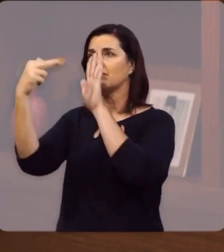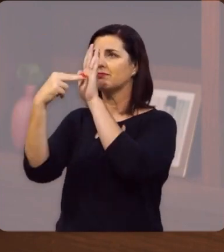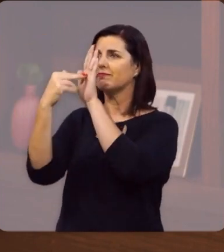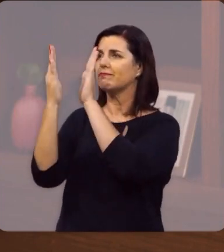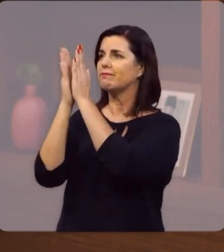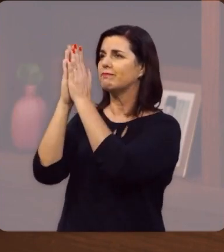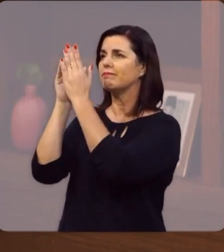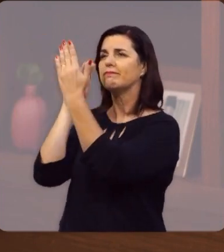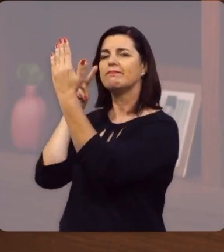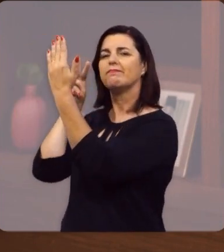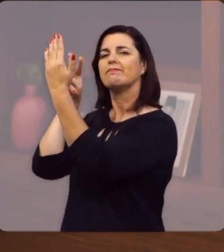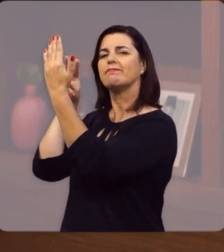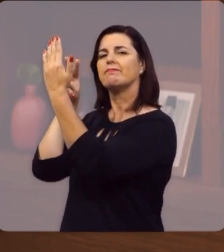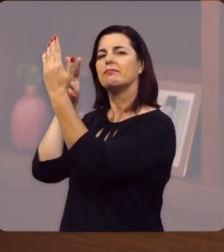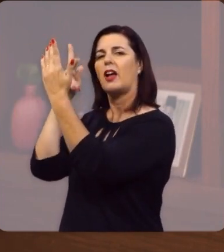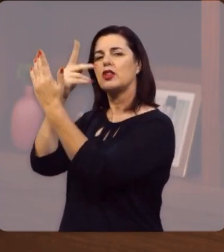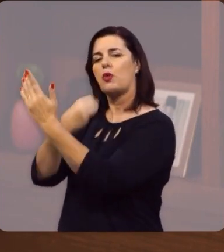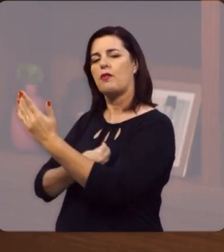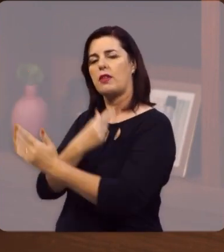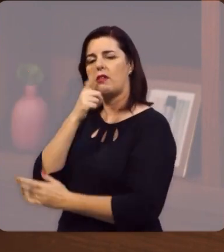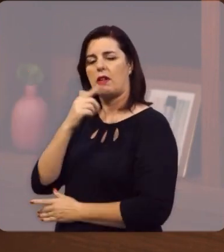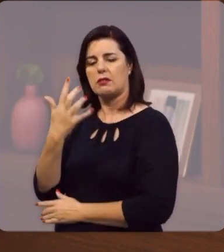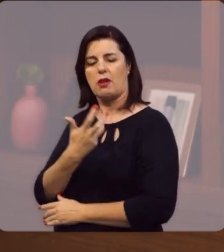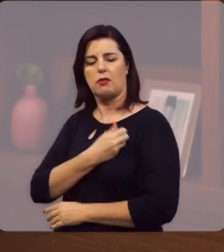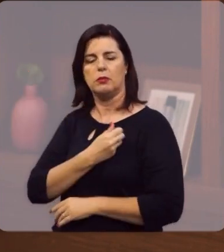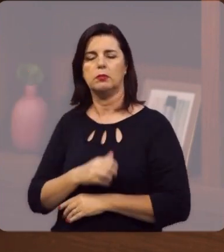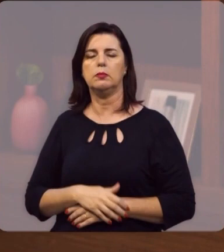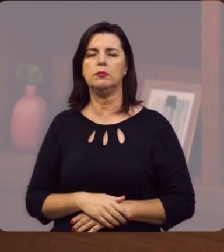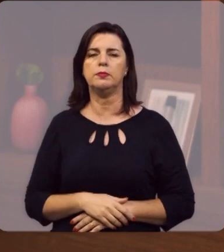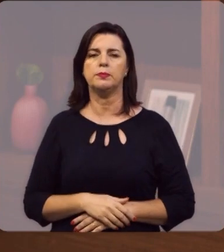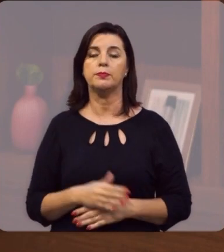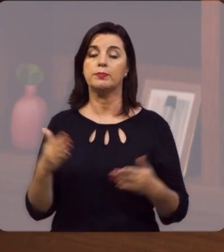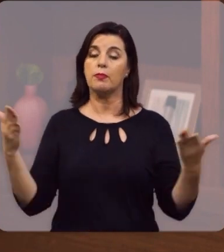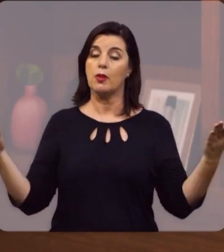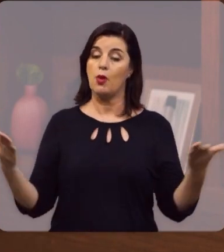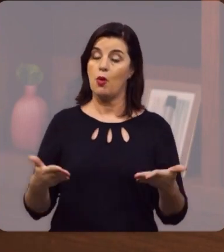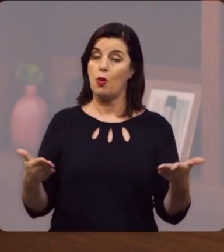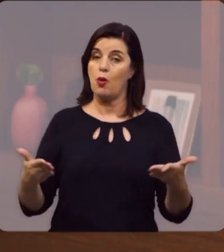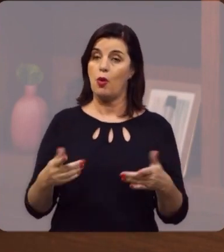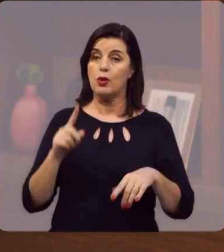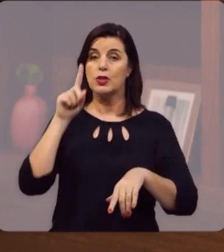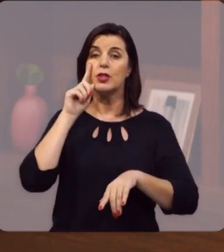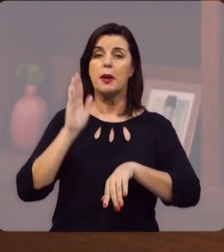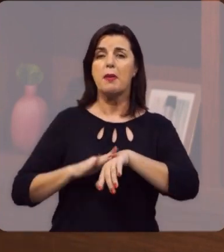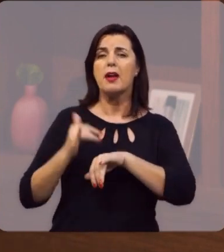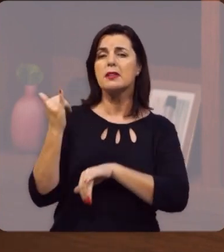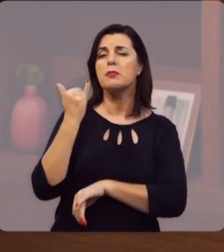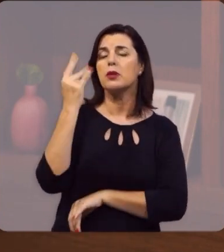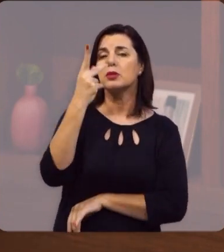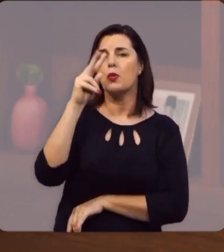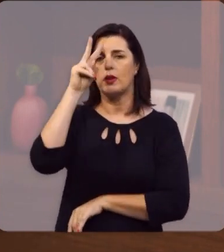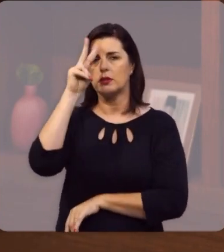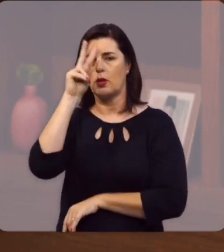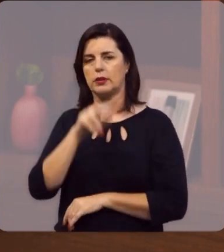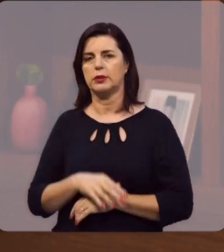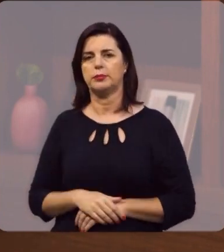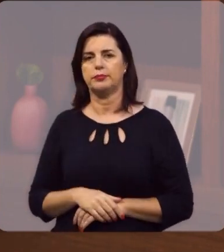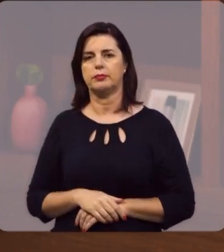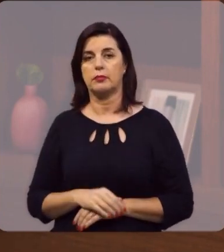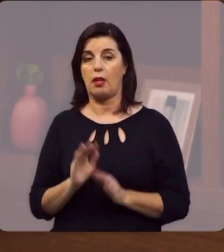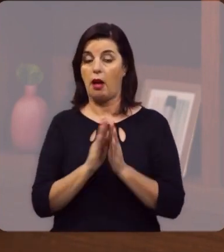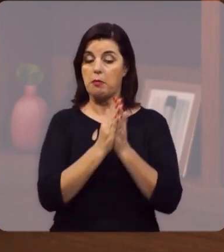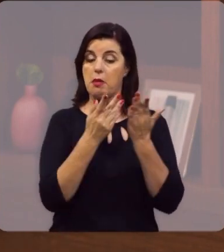face a face, e a sua vida vai ser salva. Hoje pode ser o dia mais importante da sua história.